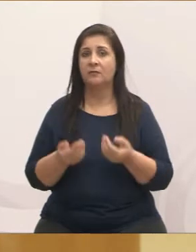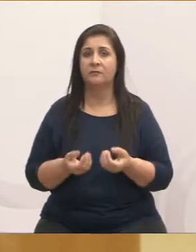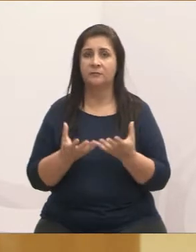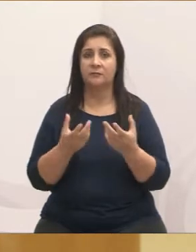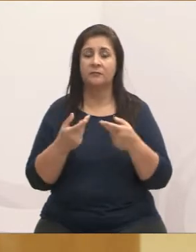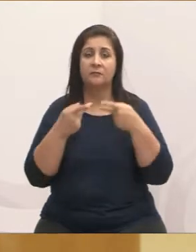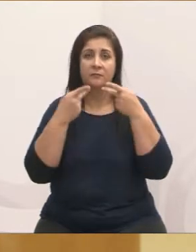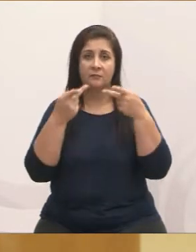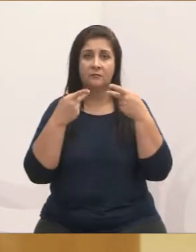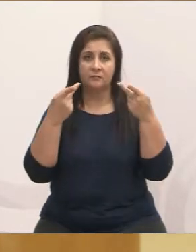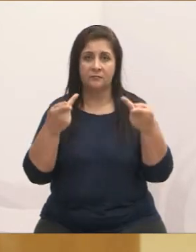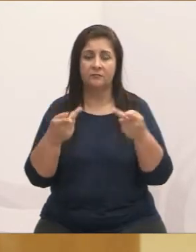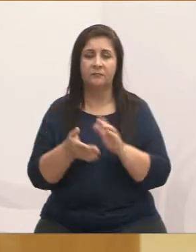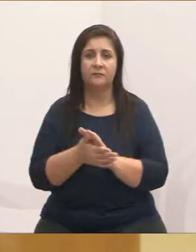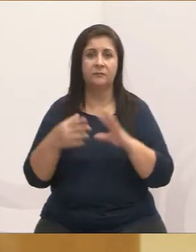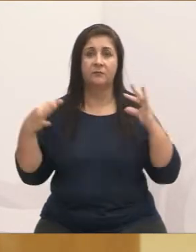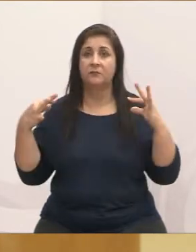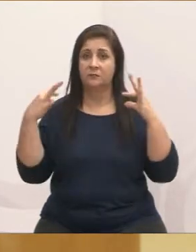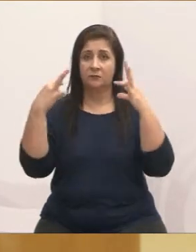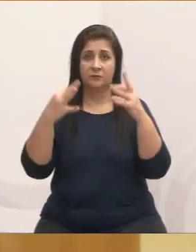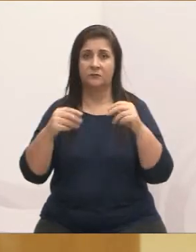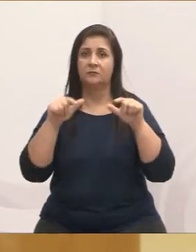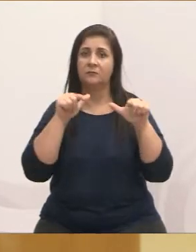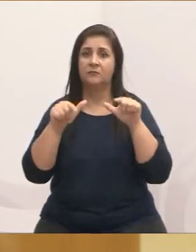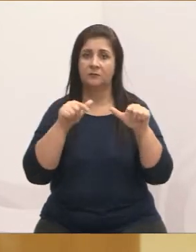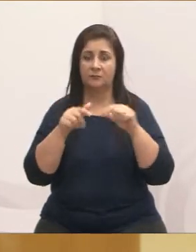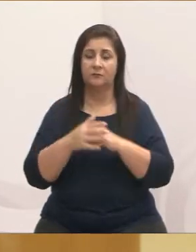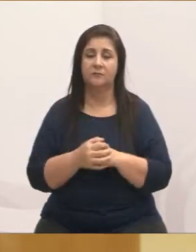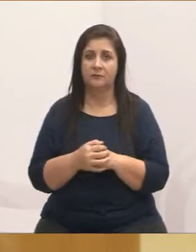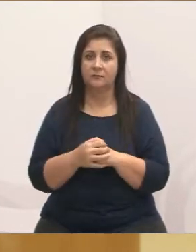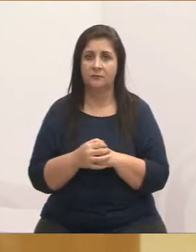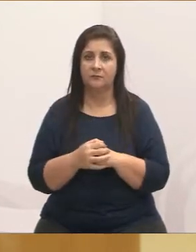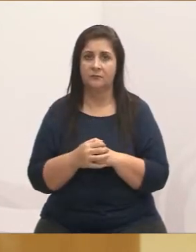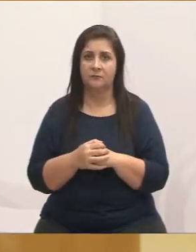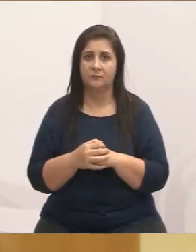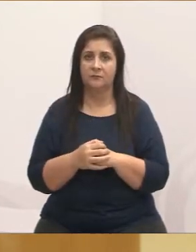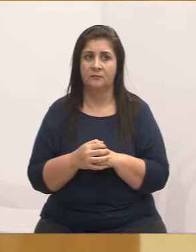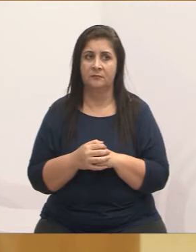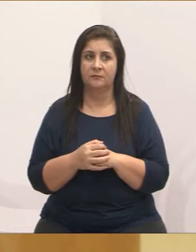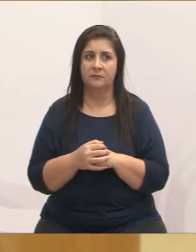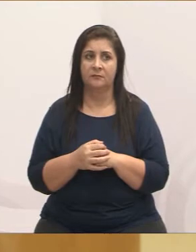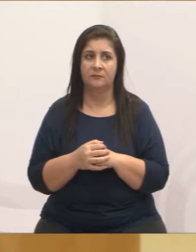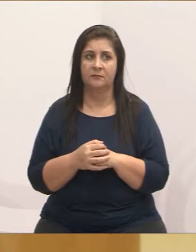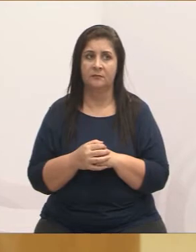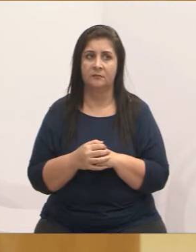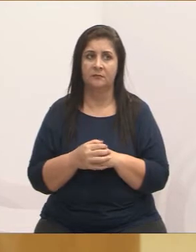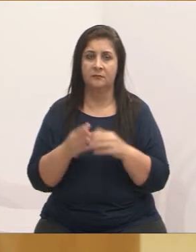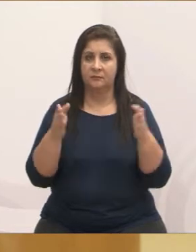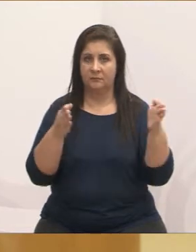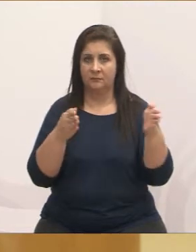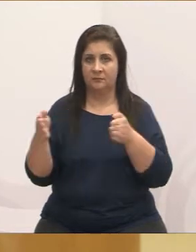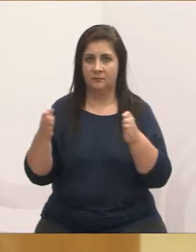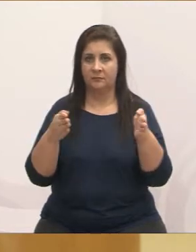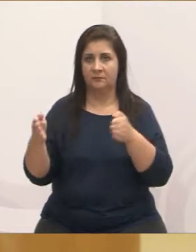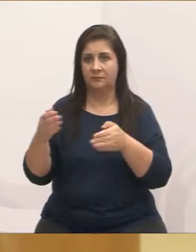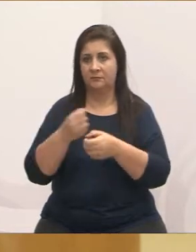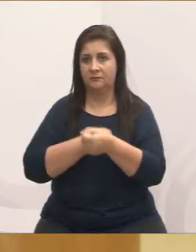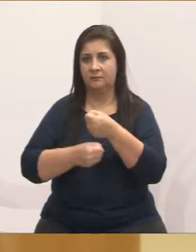respeito de todo o trabalho que foi realizado nos quatro anos que se passou,